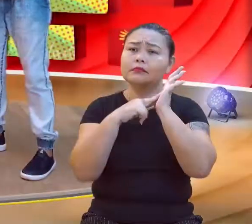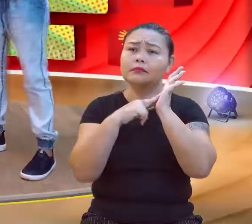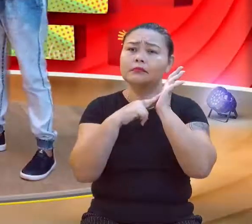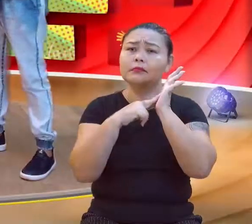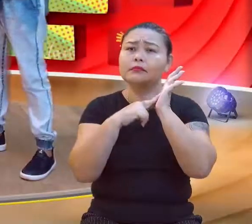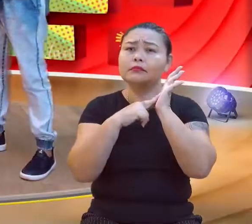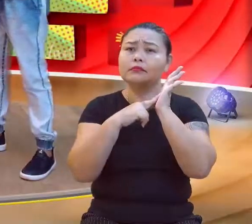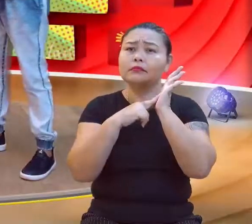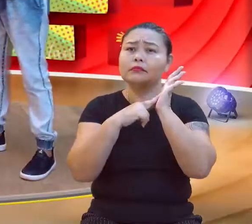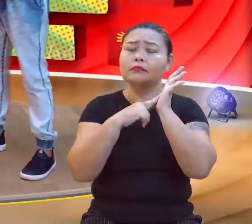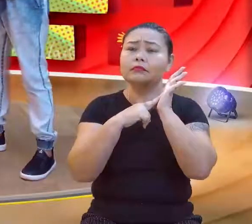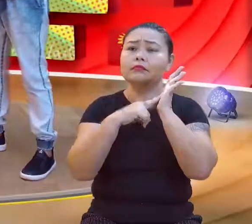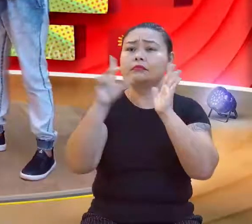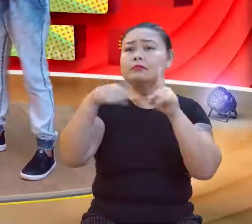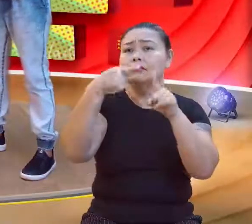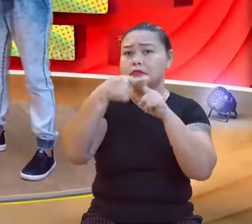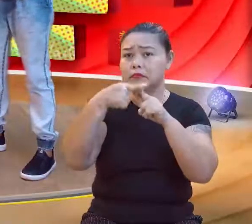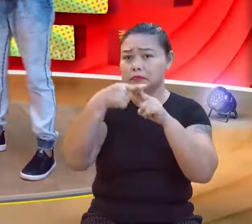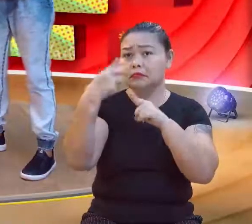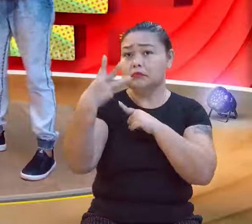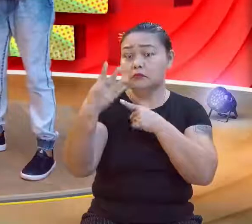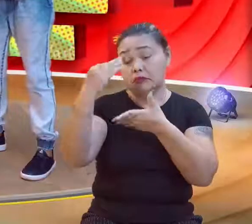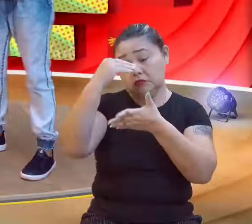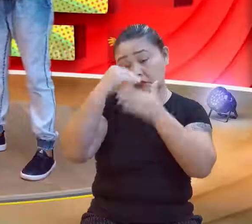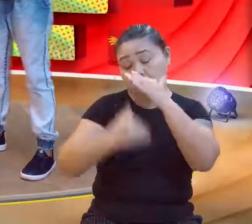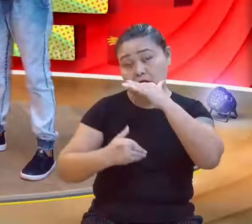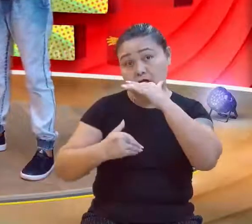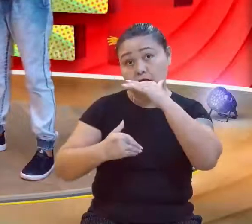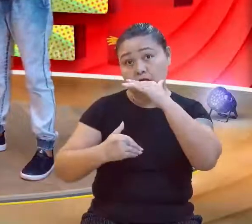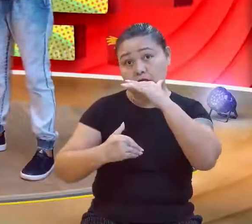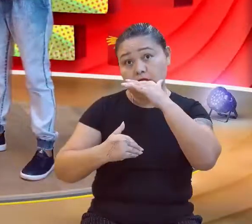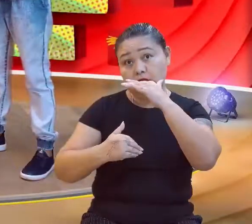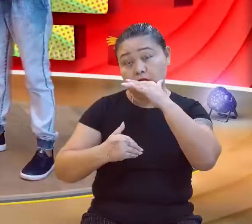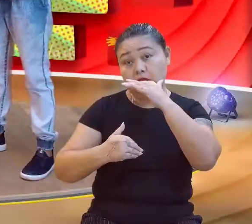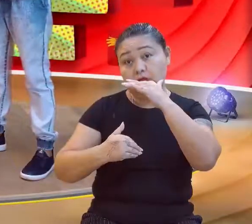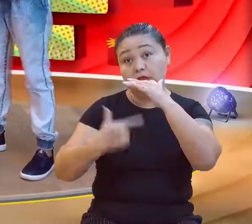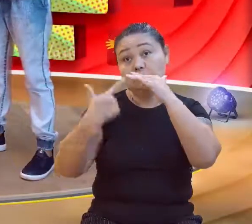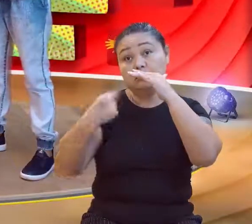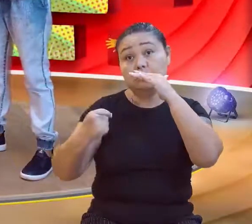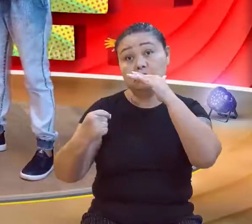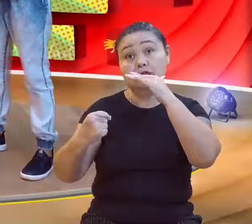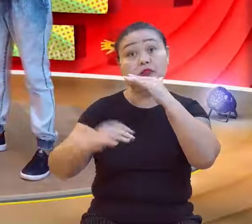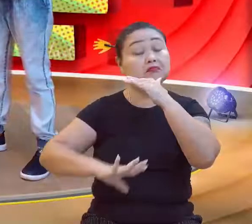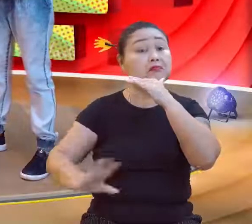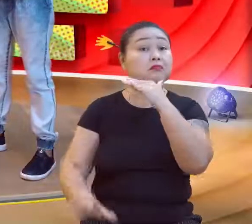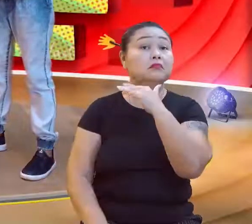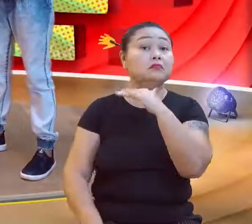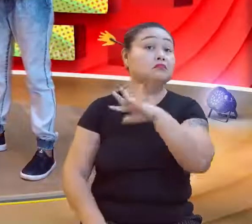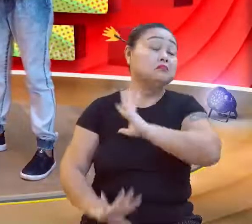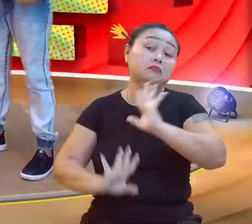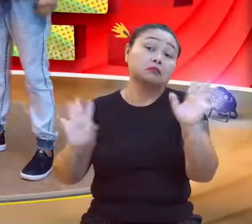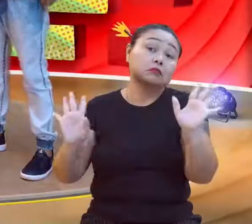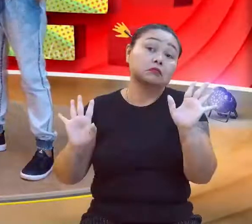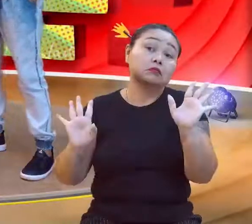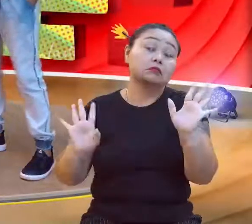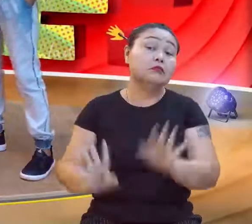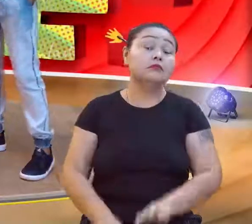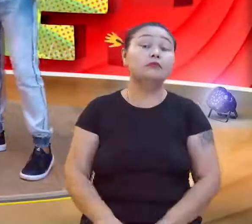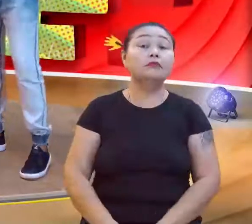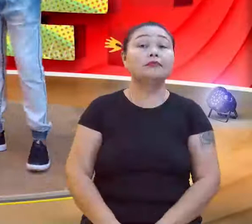Múltiplos de 3, menores que 20. Acabou. Acabou. Pronto.